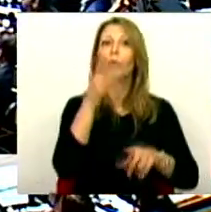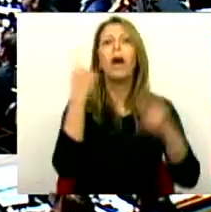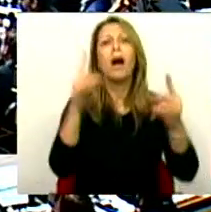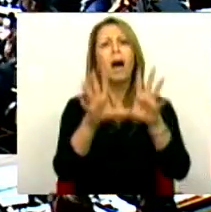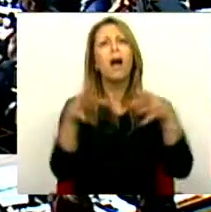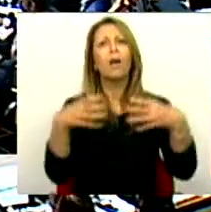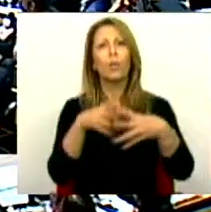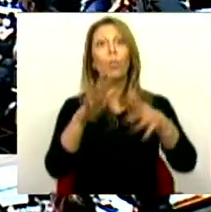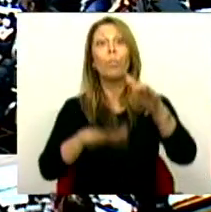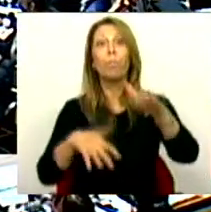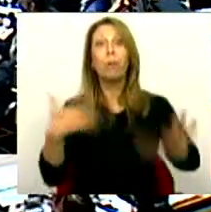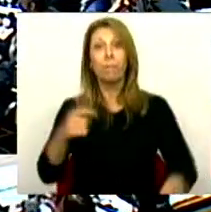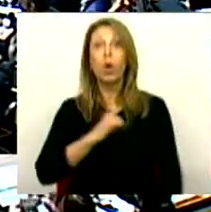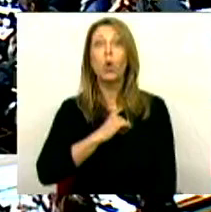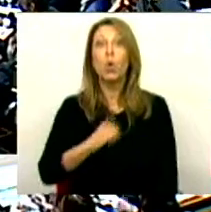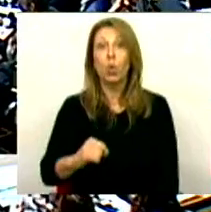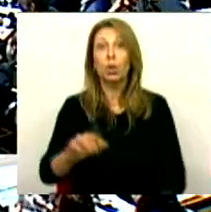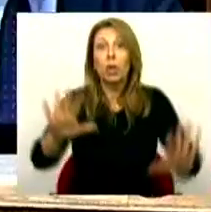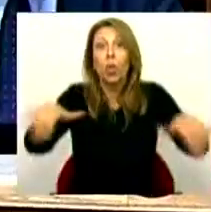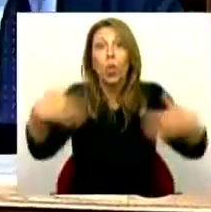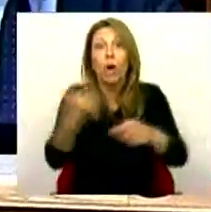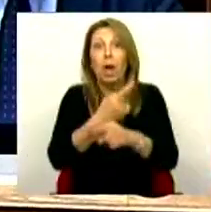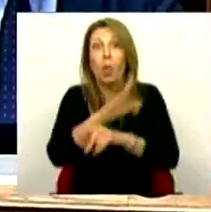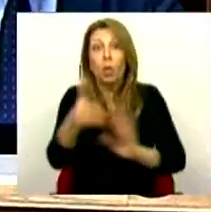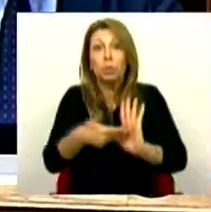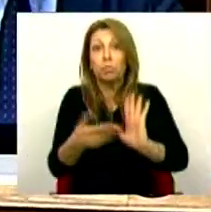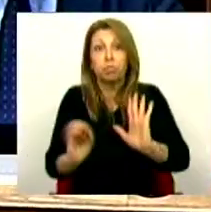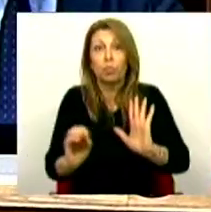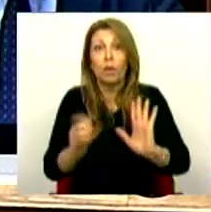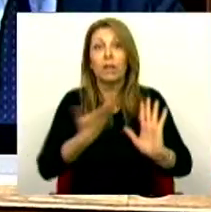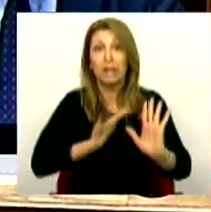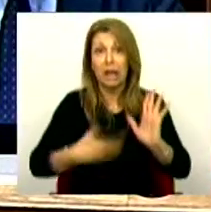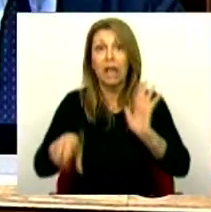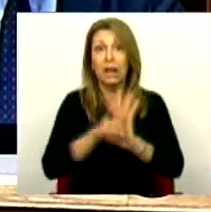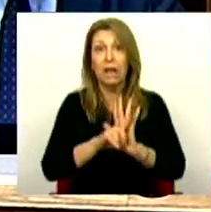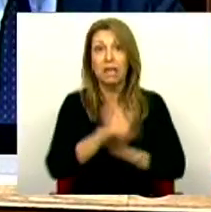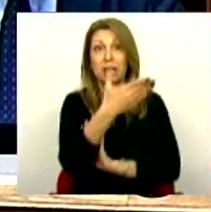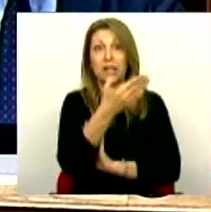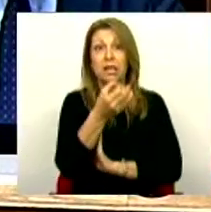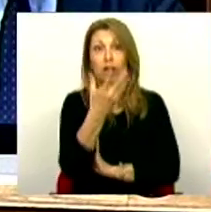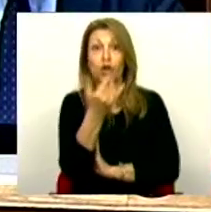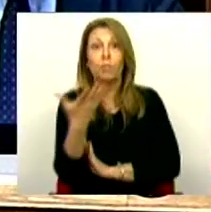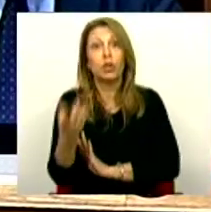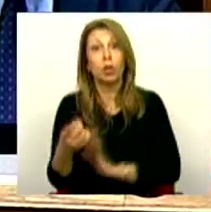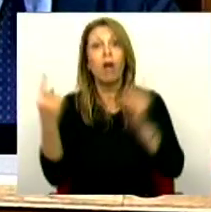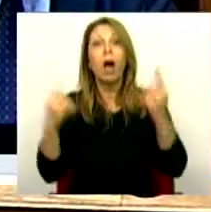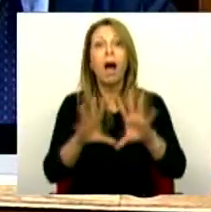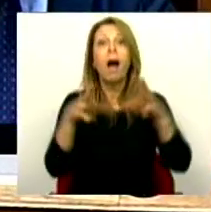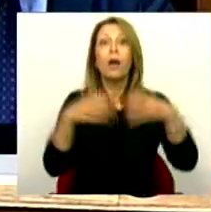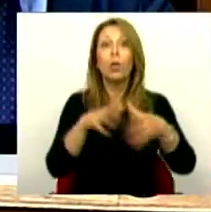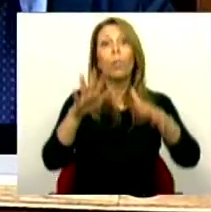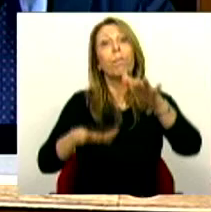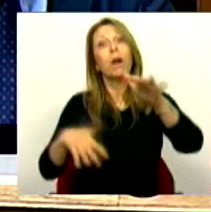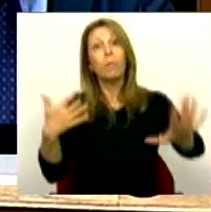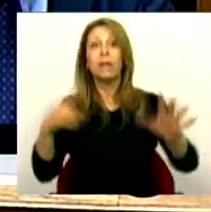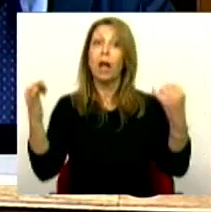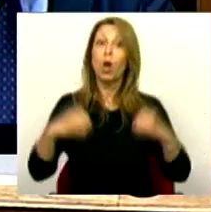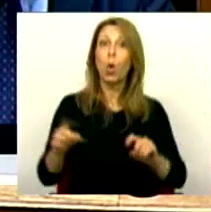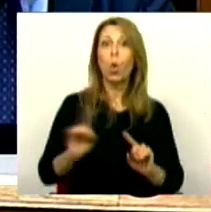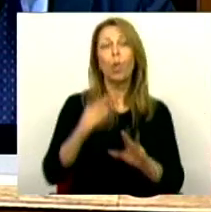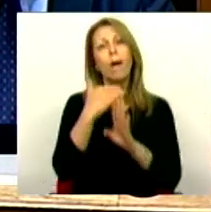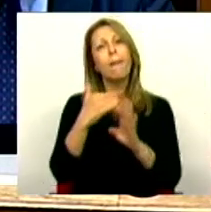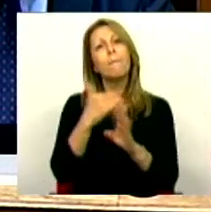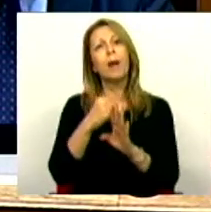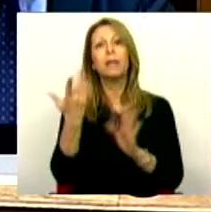contra qualquer coisa que não está contida no Decreto-Lei 170 de 2019. Há grupos parlamentares que discordam de partes do Decreto-Lei